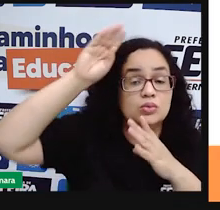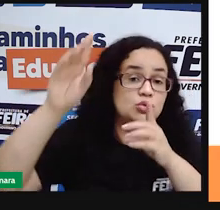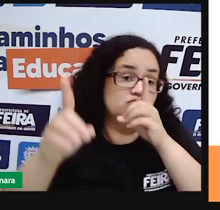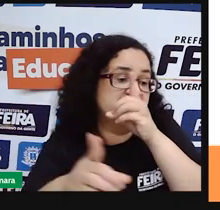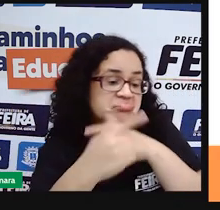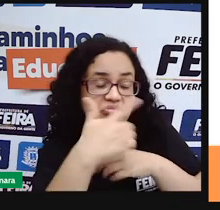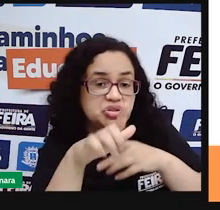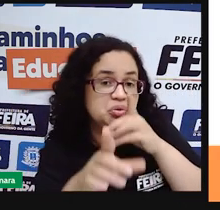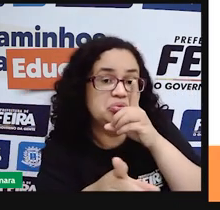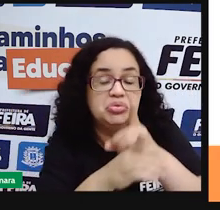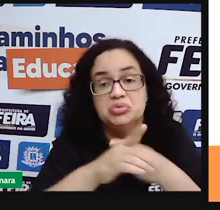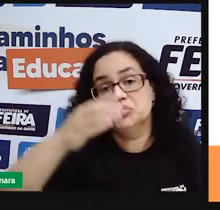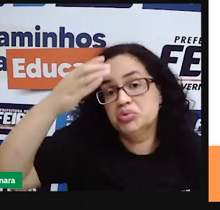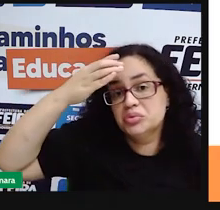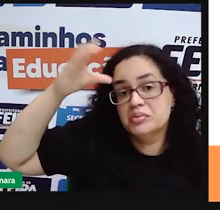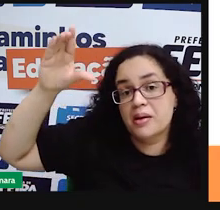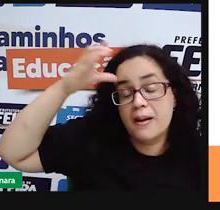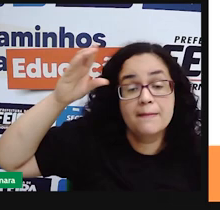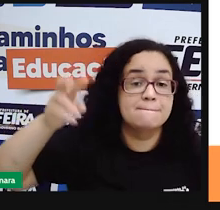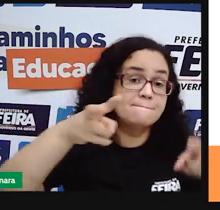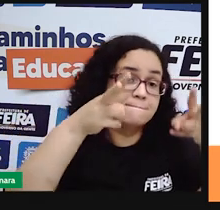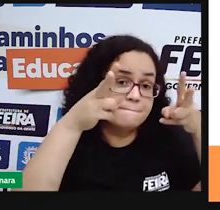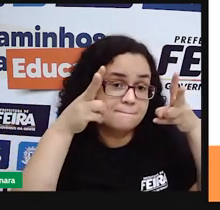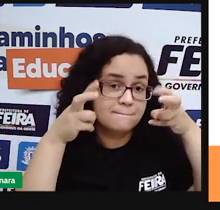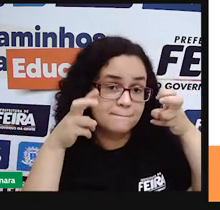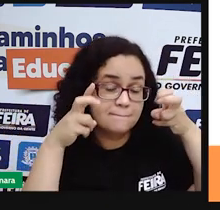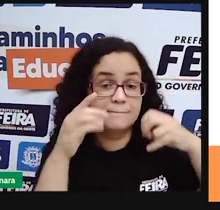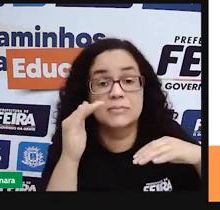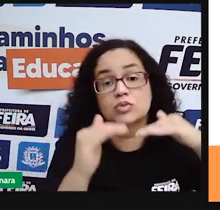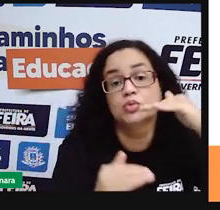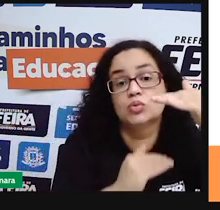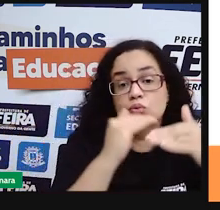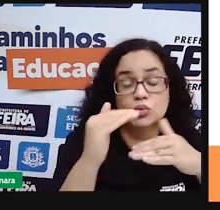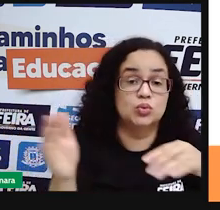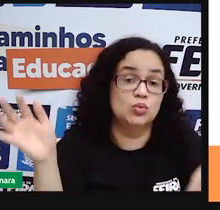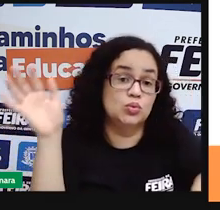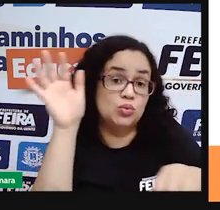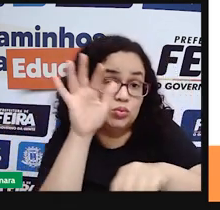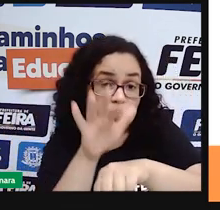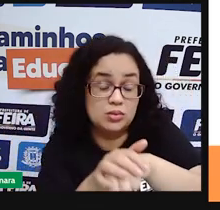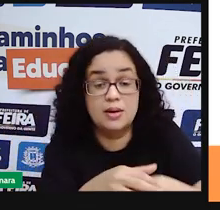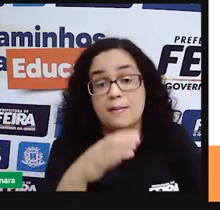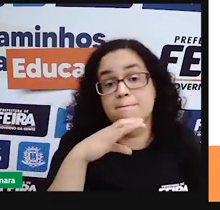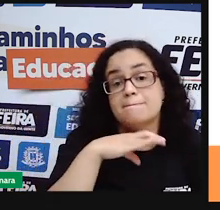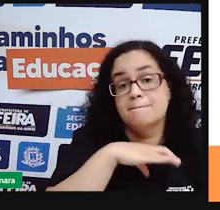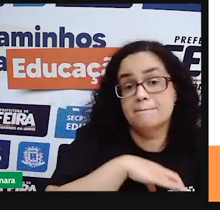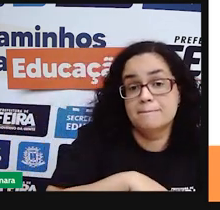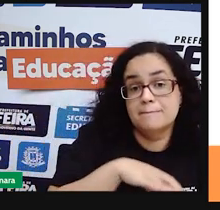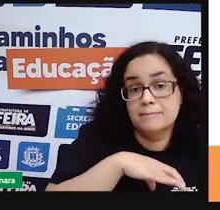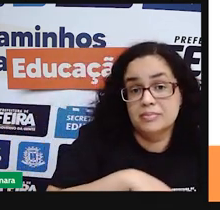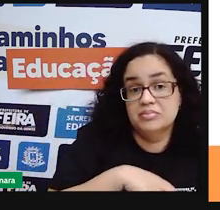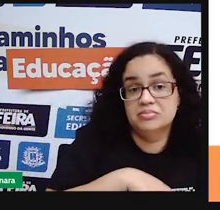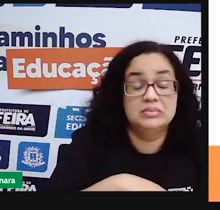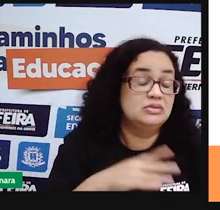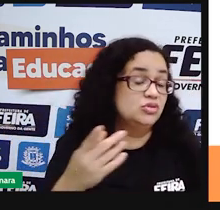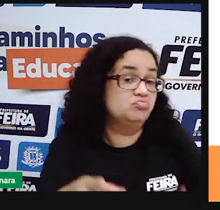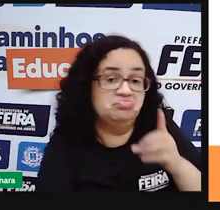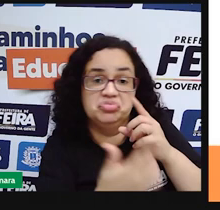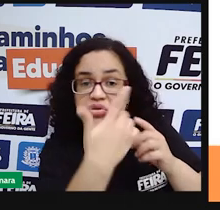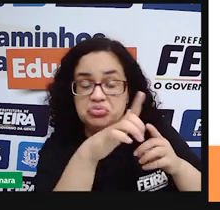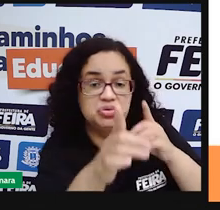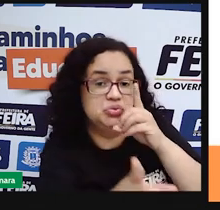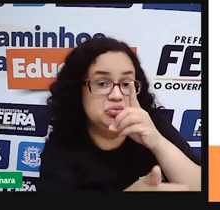Mas percebemos que o início do processo de colonização portuguesa foi um desencontro de